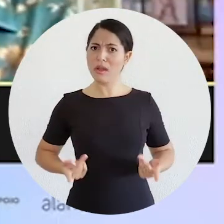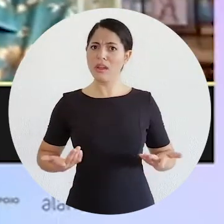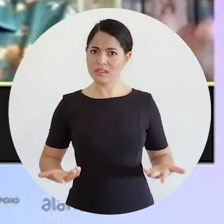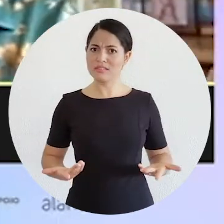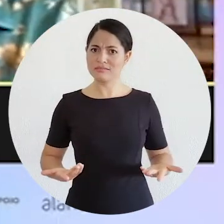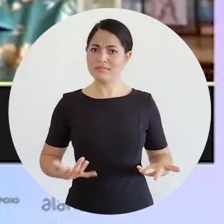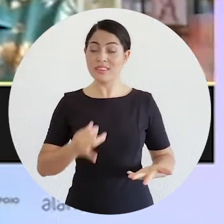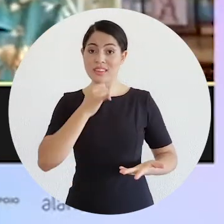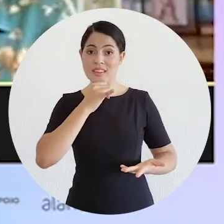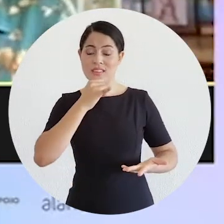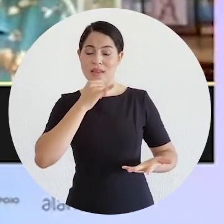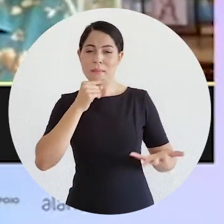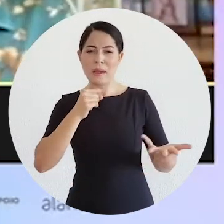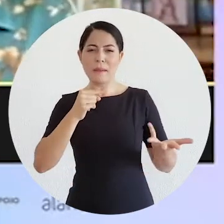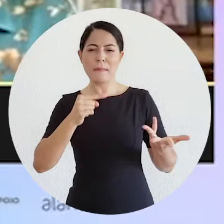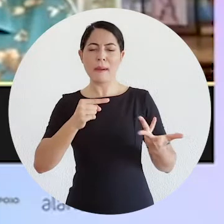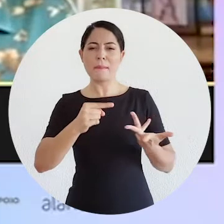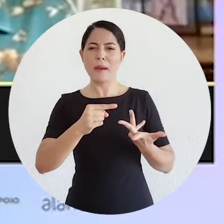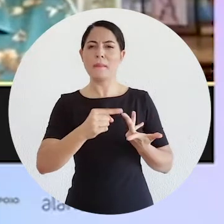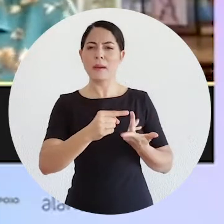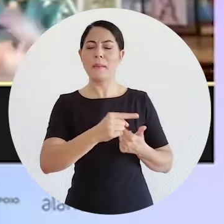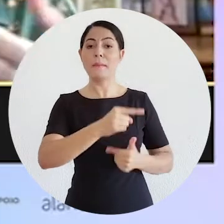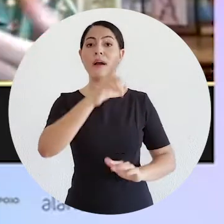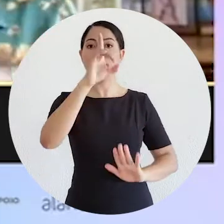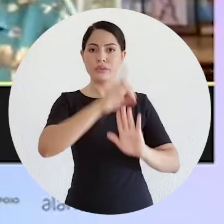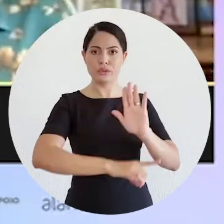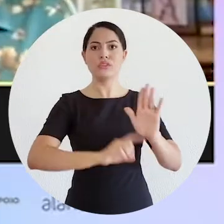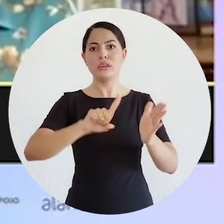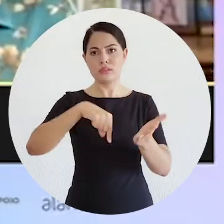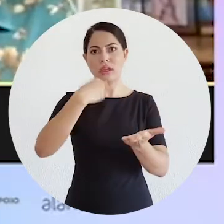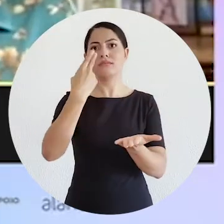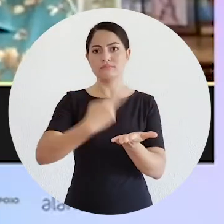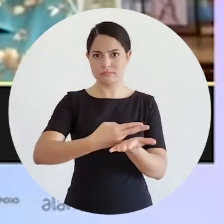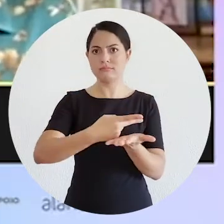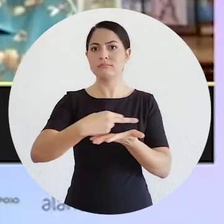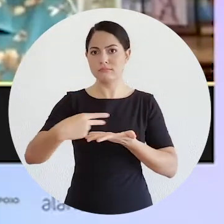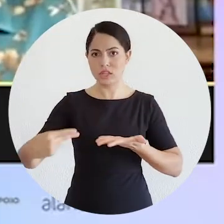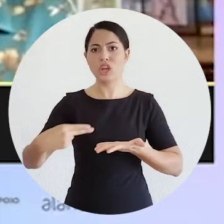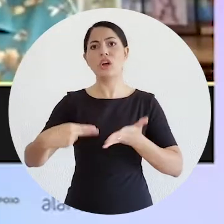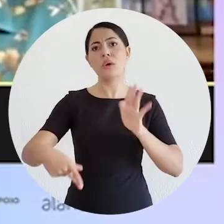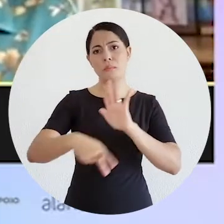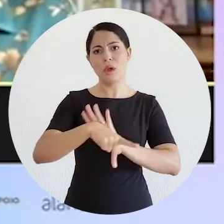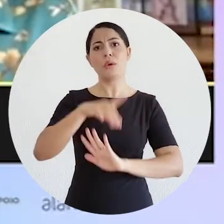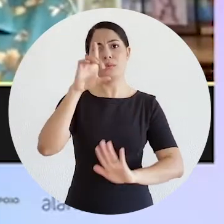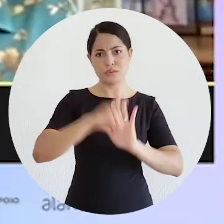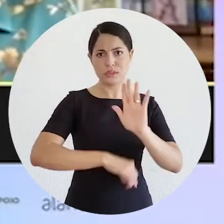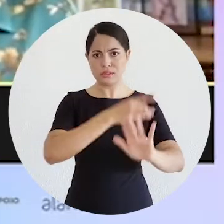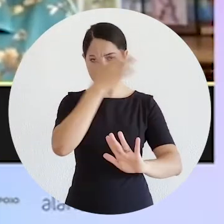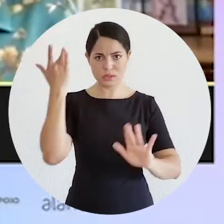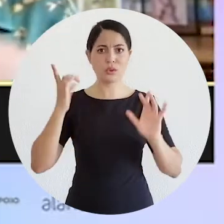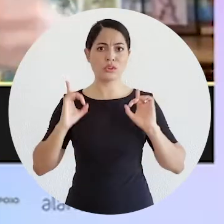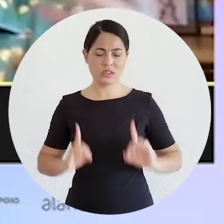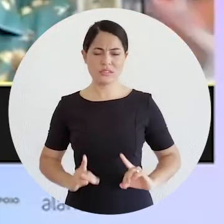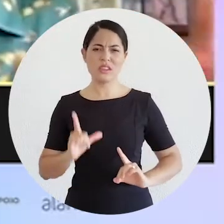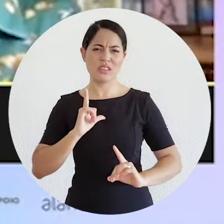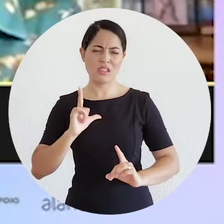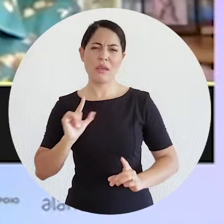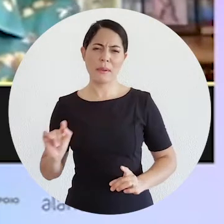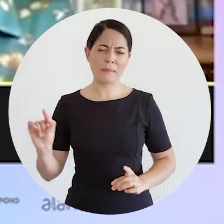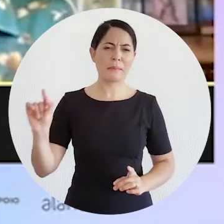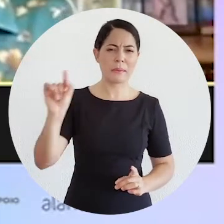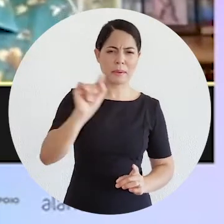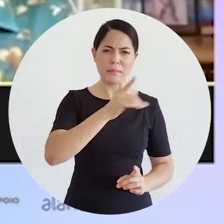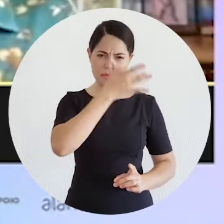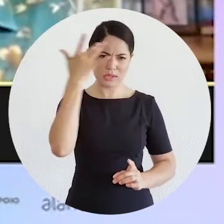e, no caso, dos direitos previstos nessa Convenção sobre os Direitos da Pessoa com Deficiência, que eu sei que